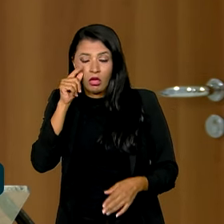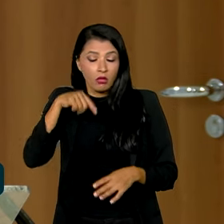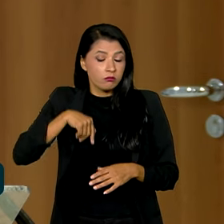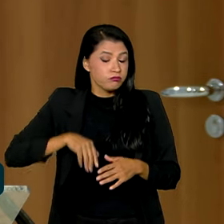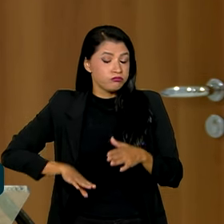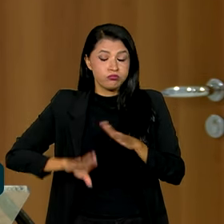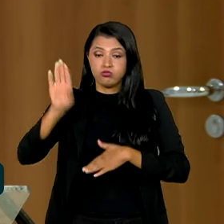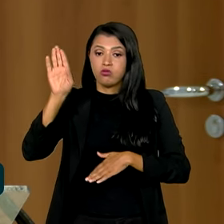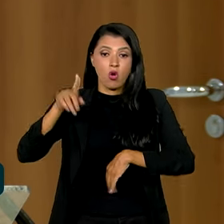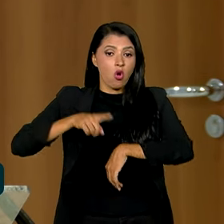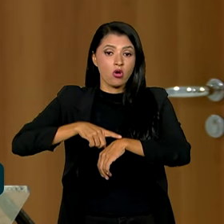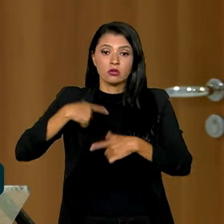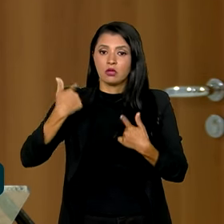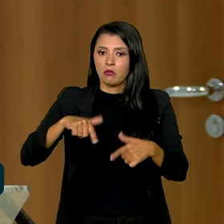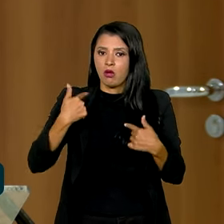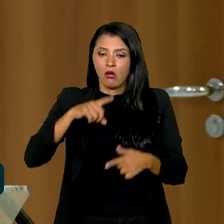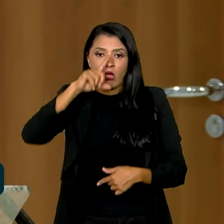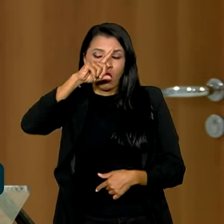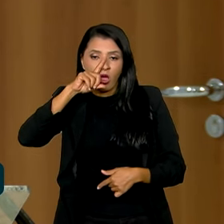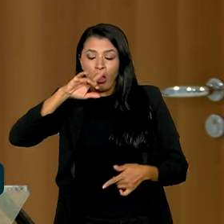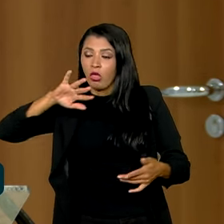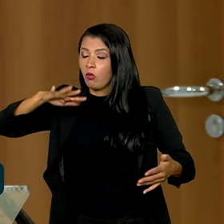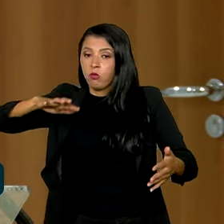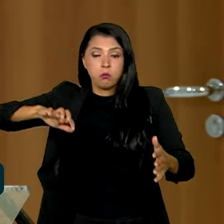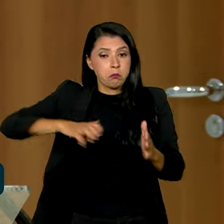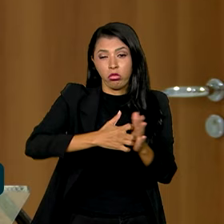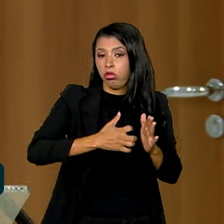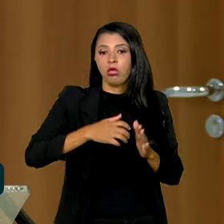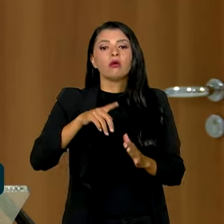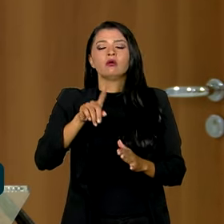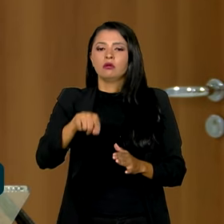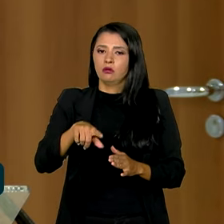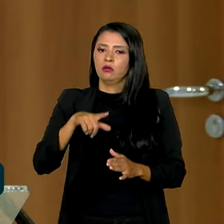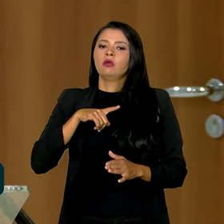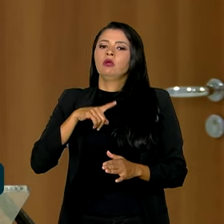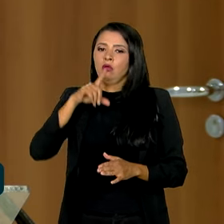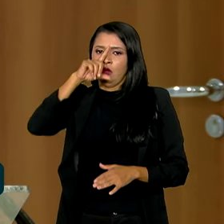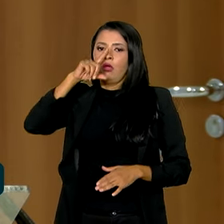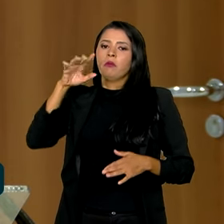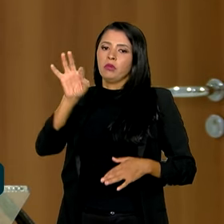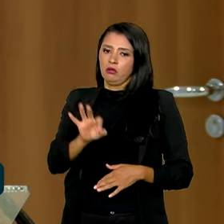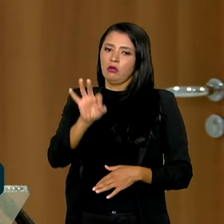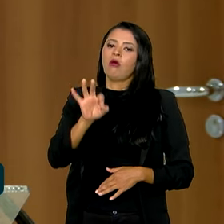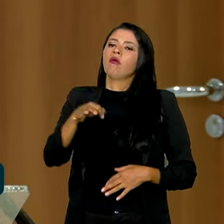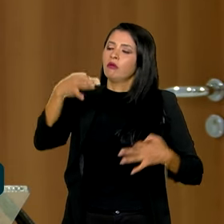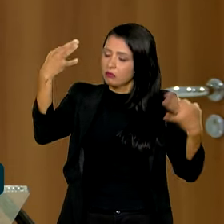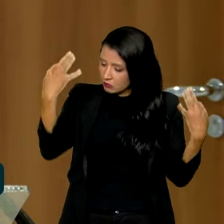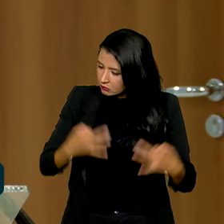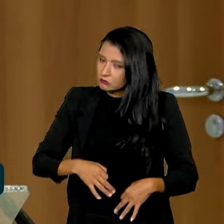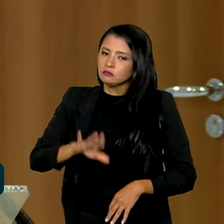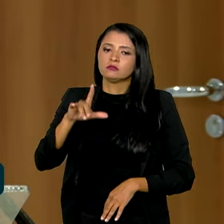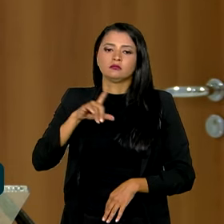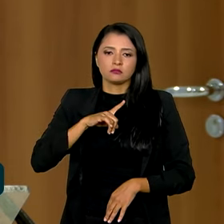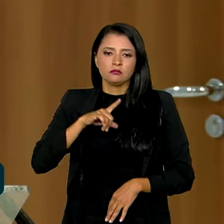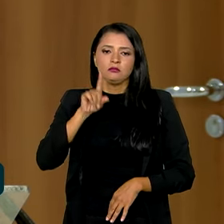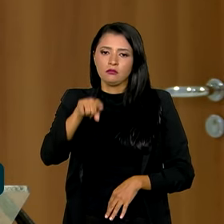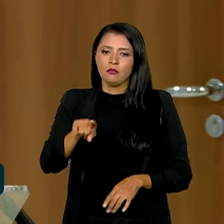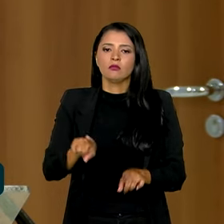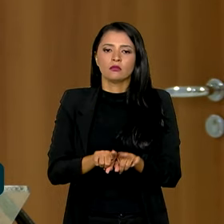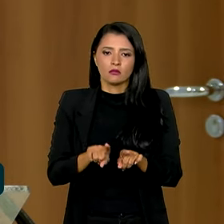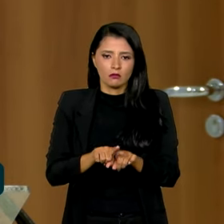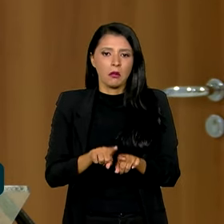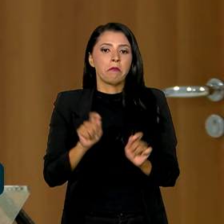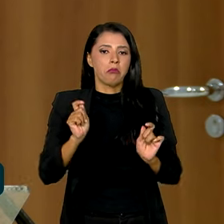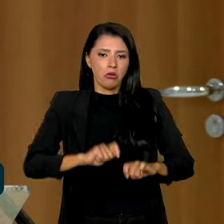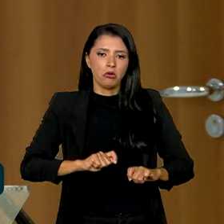trabalho, o risco de acidente, não ser o percentual, é com certeza considerável. Inclusive,